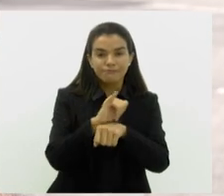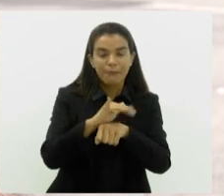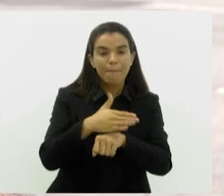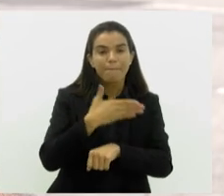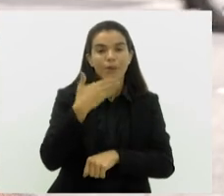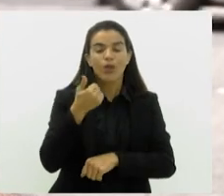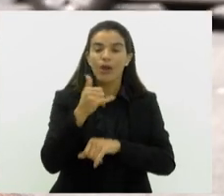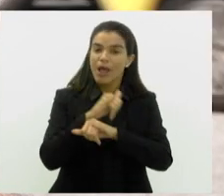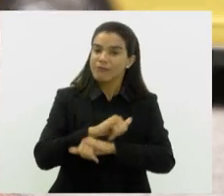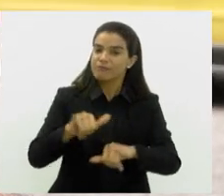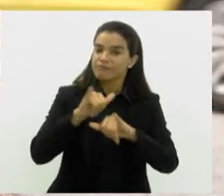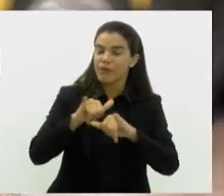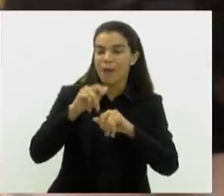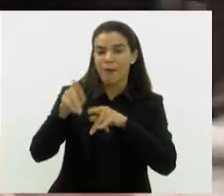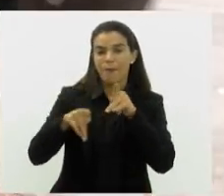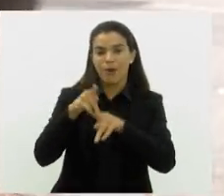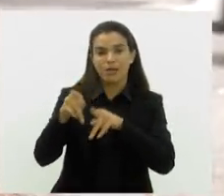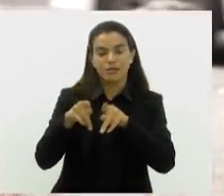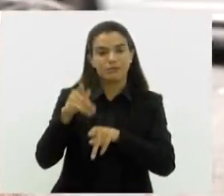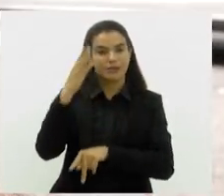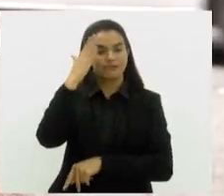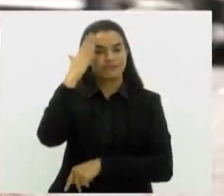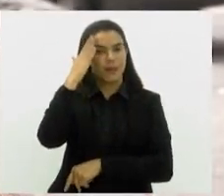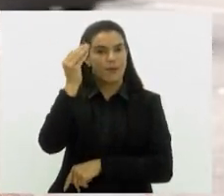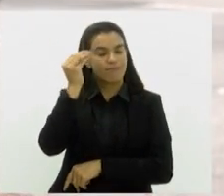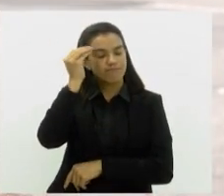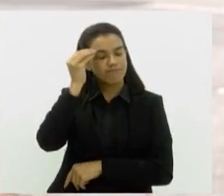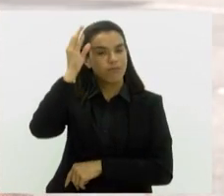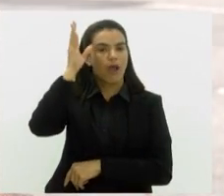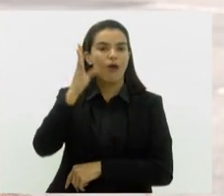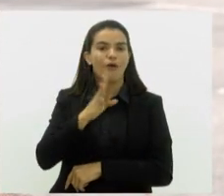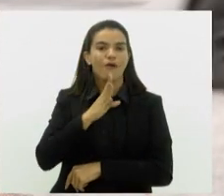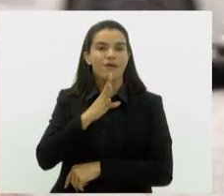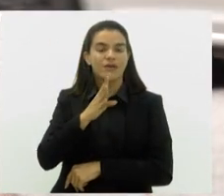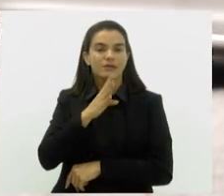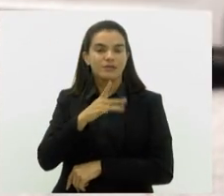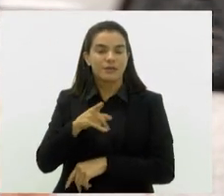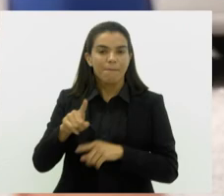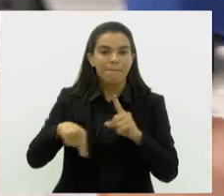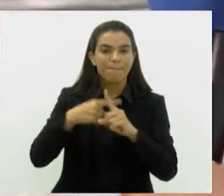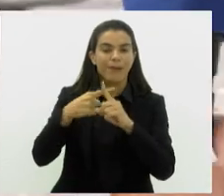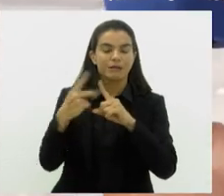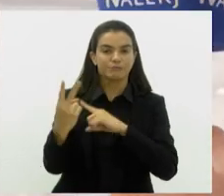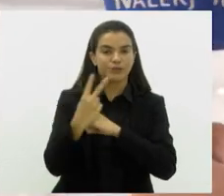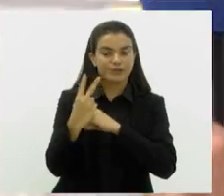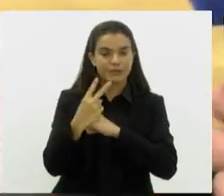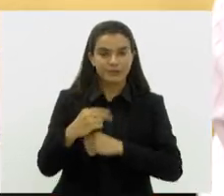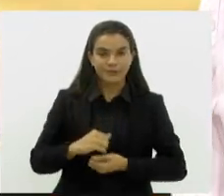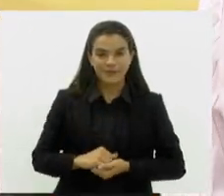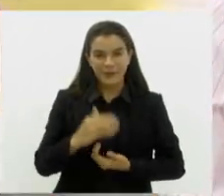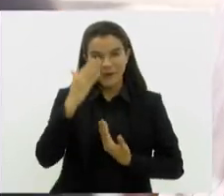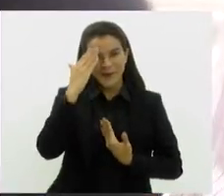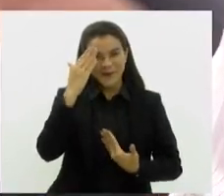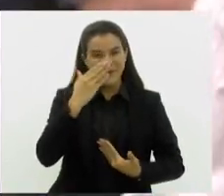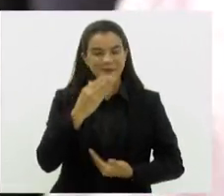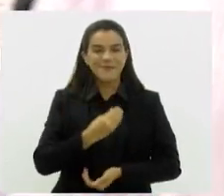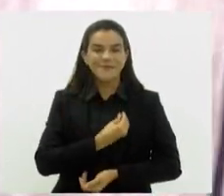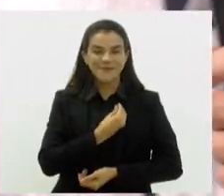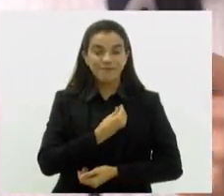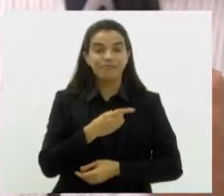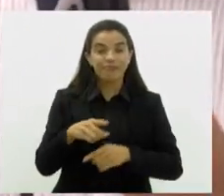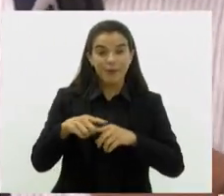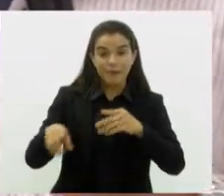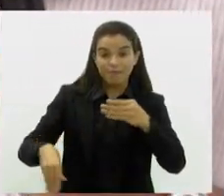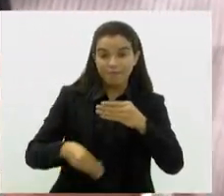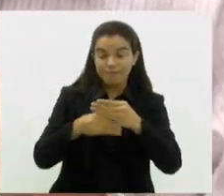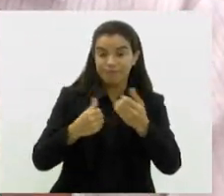divulgar mais para a população, para que ela saiba que ela tem essa importante ferramenta ali à sua disposição. Obrigado, Major, pela participação. Mais uma vez, reforçando aí